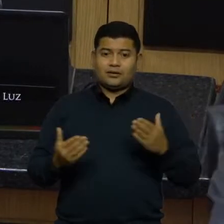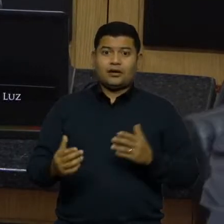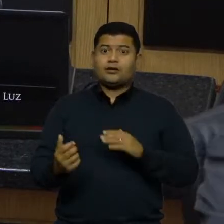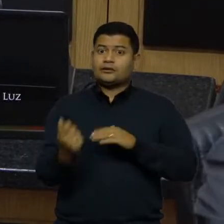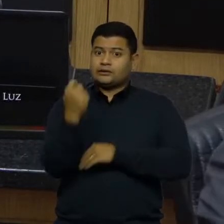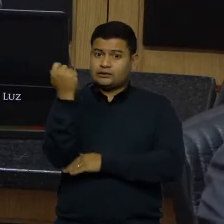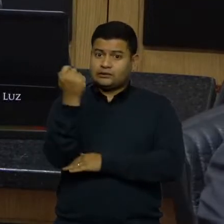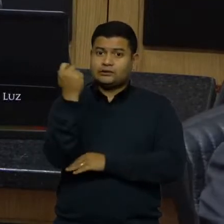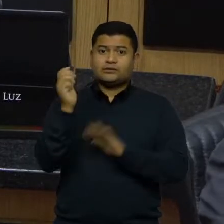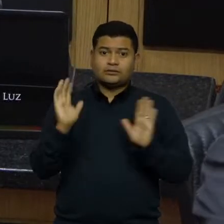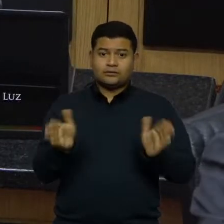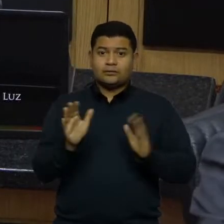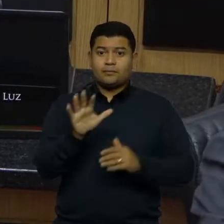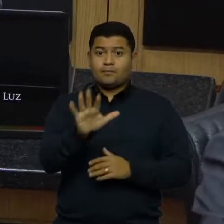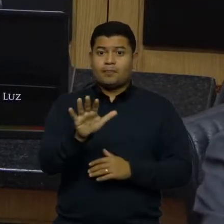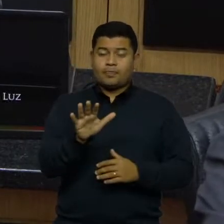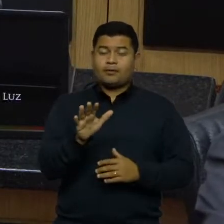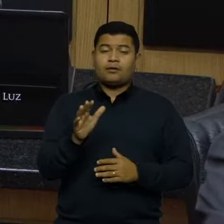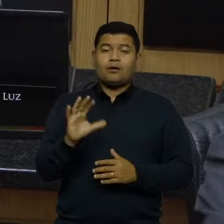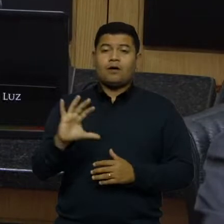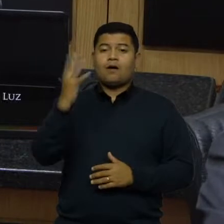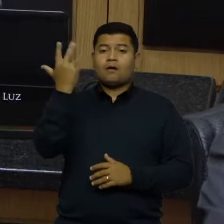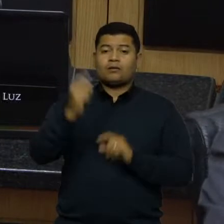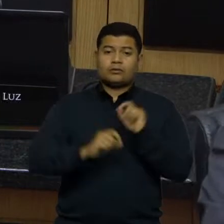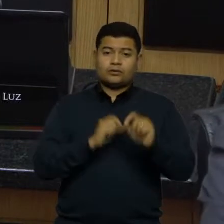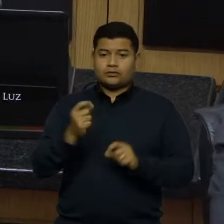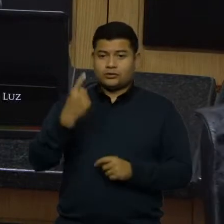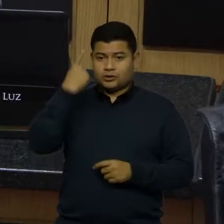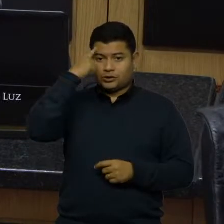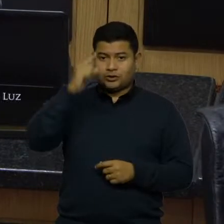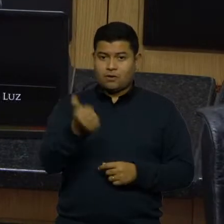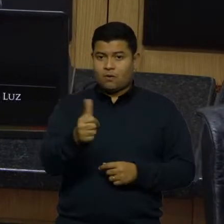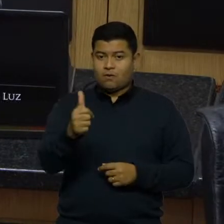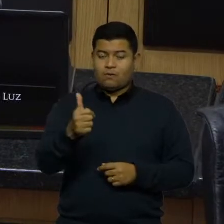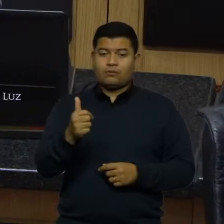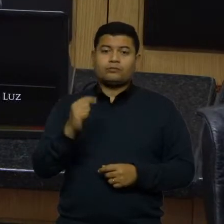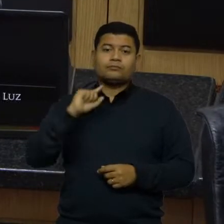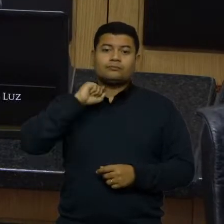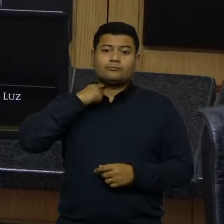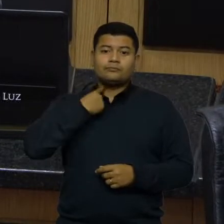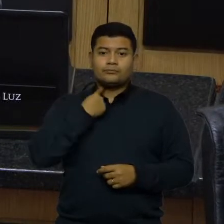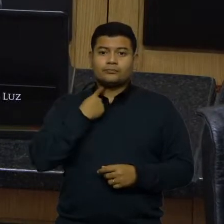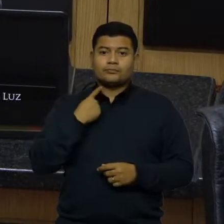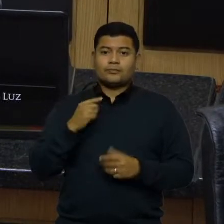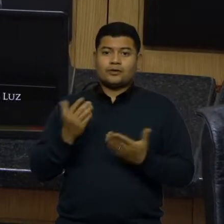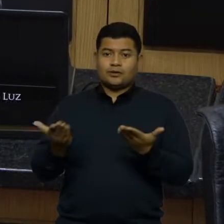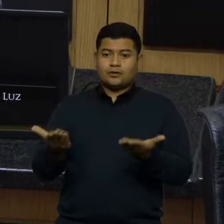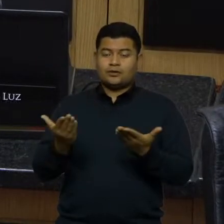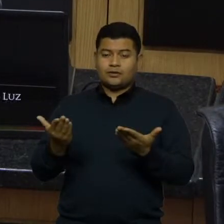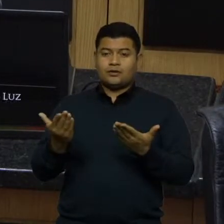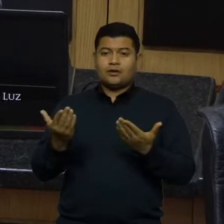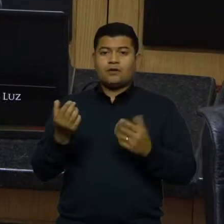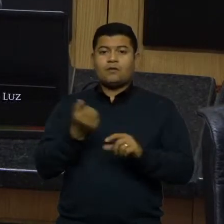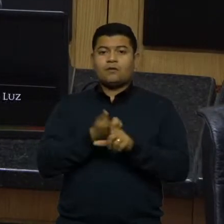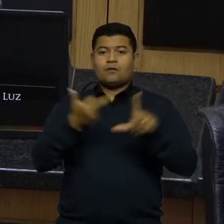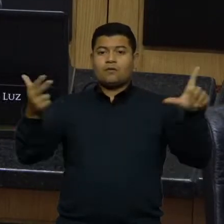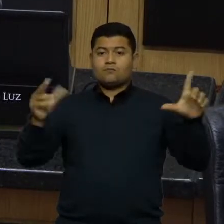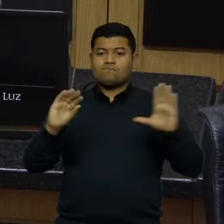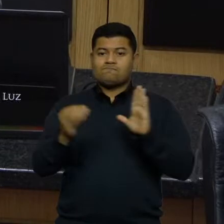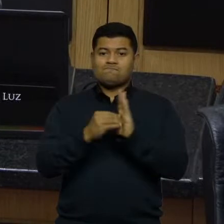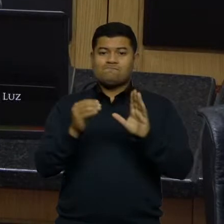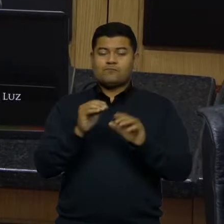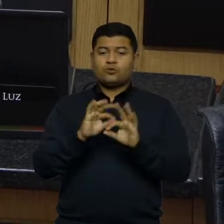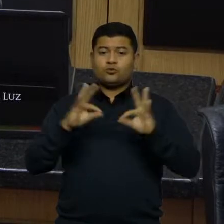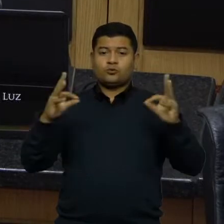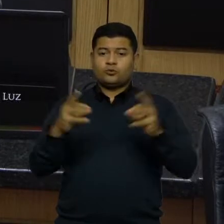antecederam, mas olha só, senhor presidente, no dia 11 de maio, foi notícia no Estado inteiro os questionamentos do